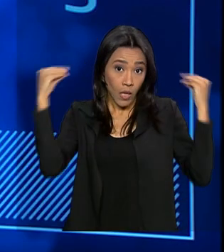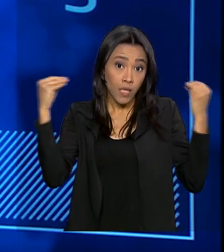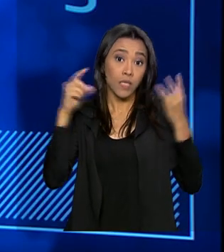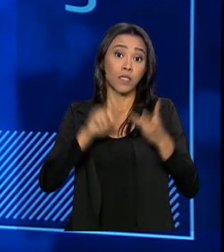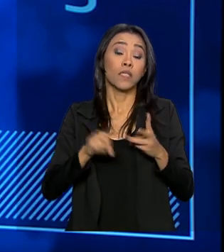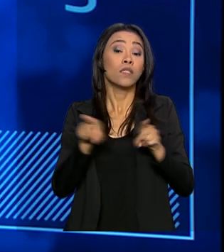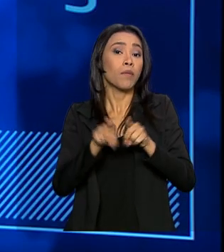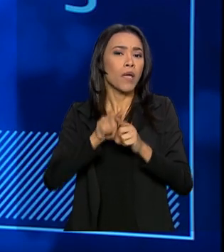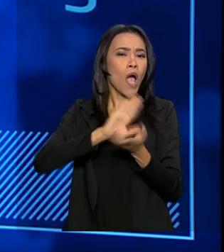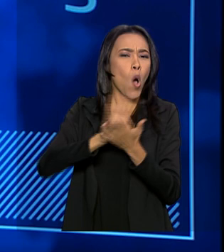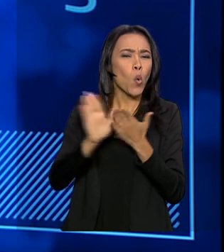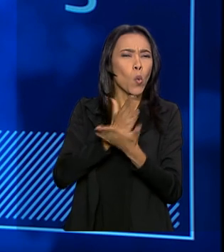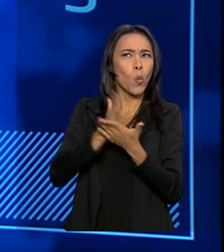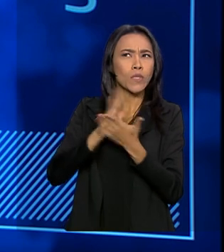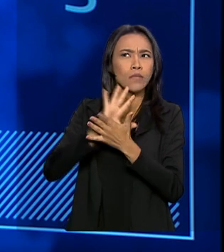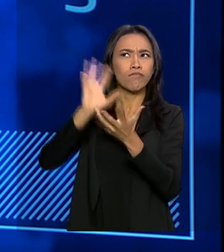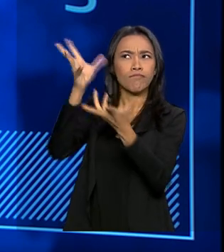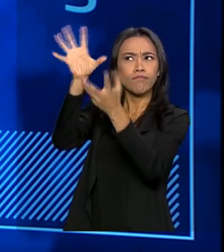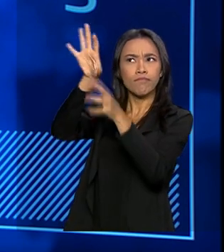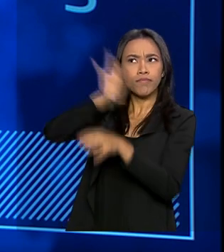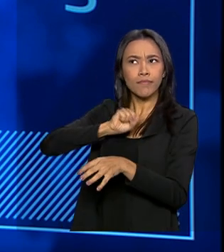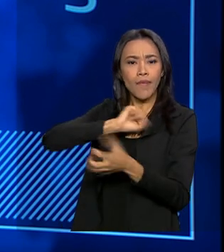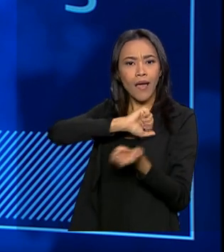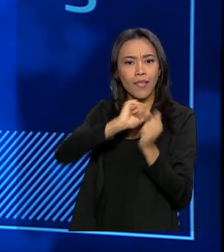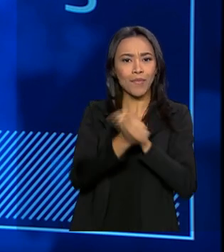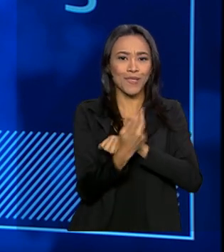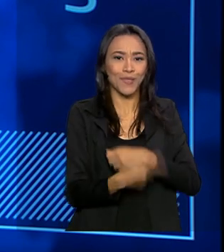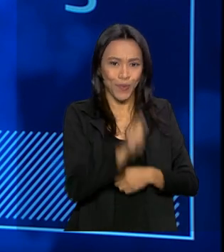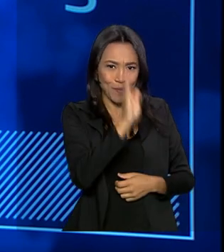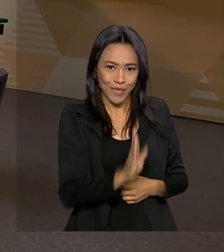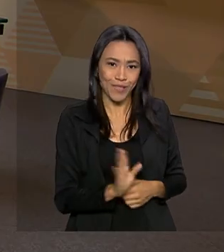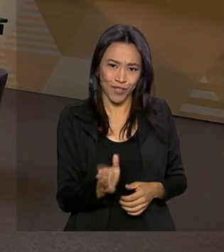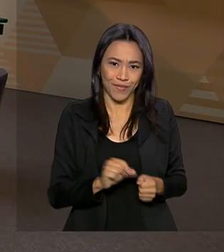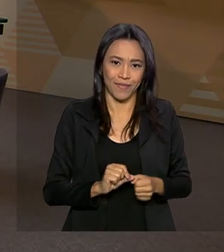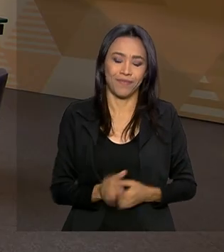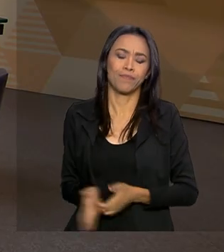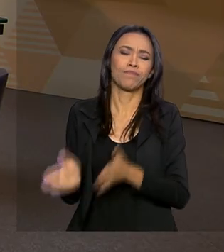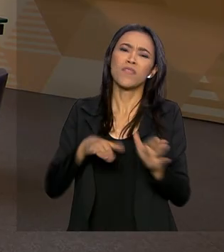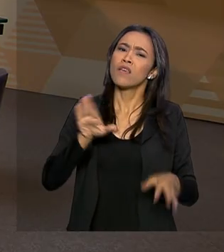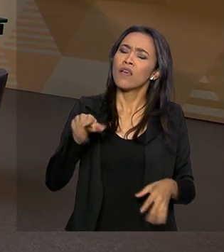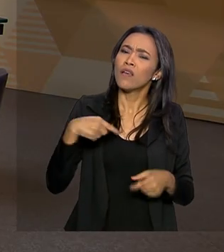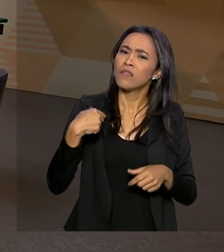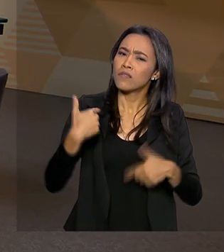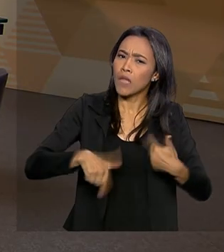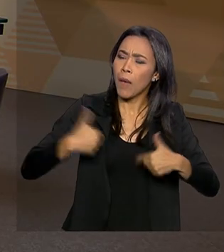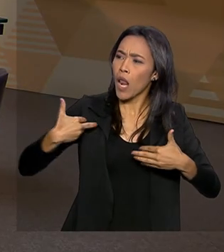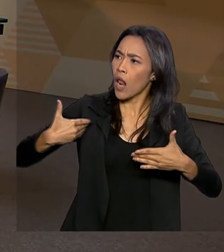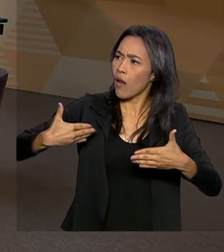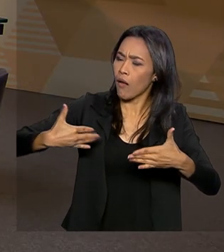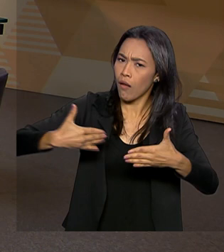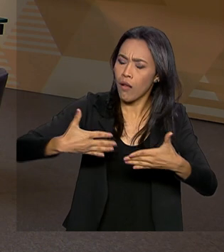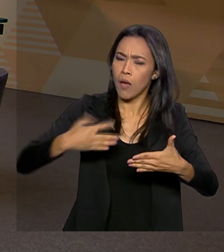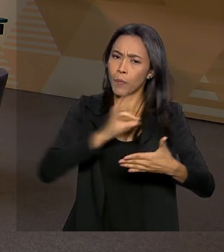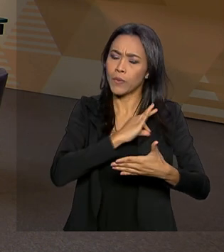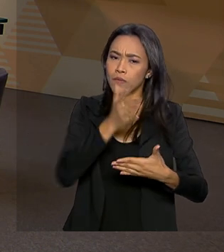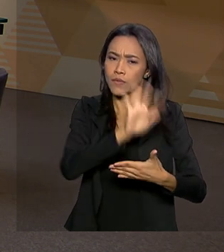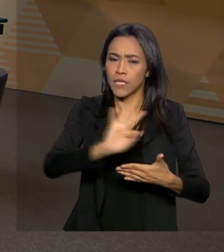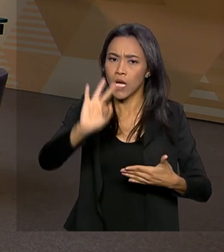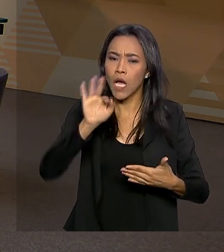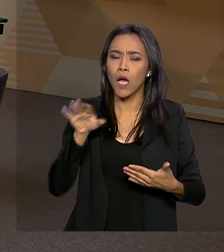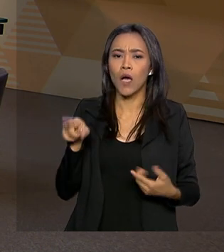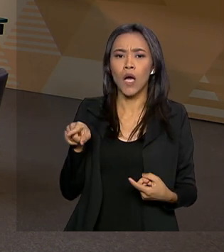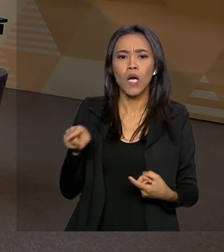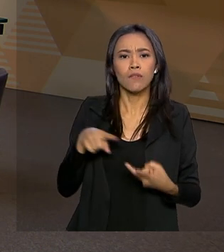algumas adaptações nós já estamos fazendo aqui no Brasil. E esse trabalho que o senhor vem fazendo em relação à Polícia Federal, o senhor está